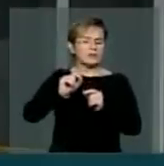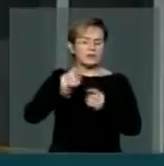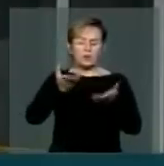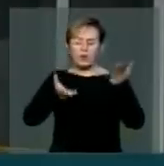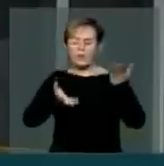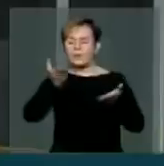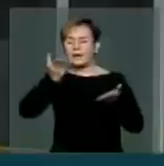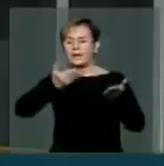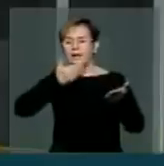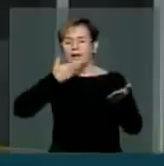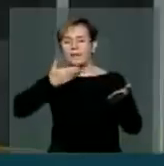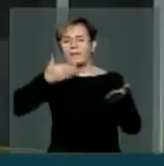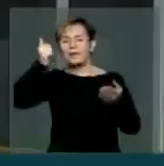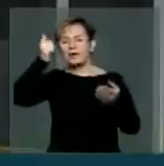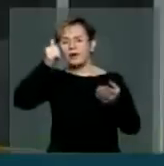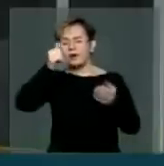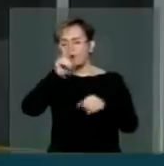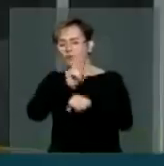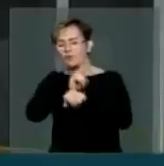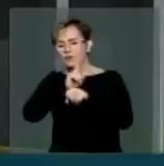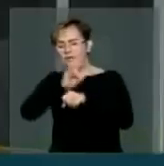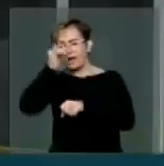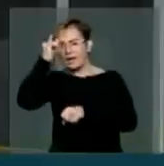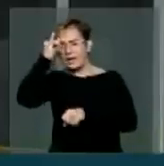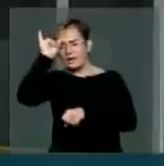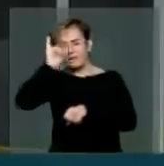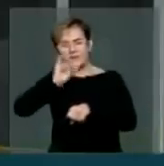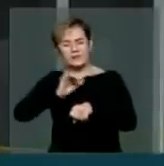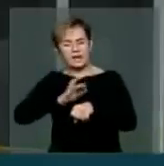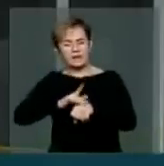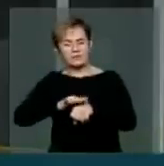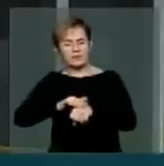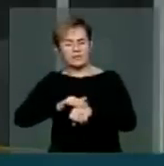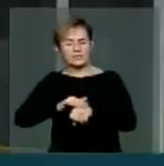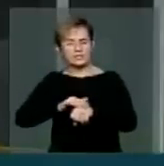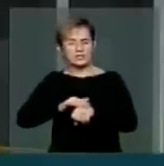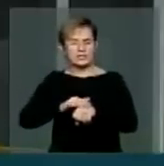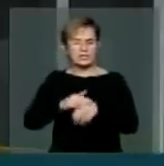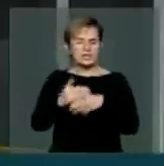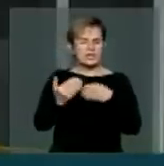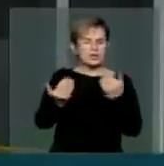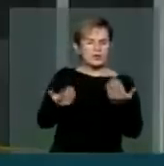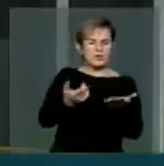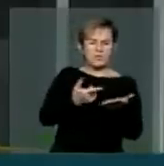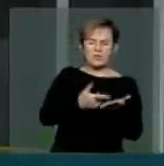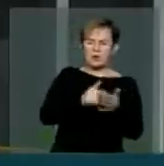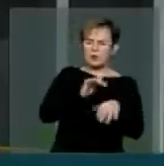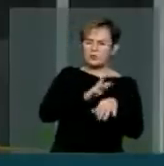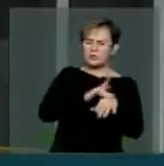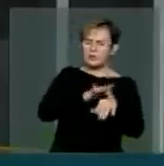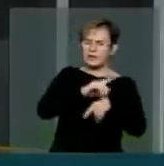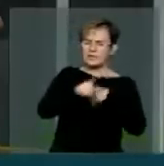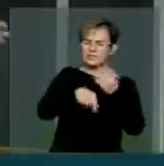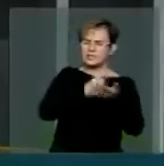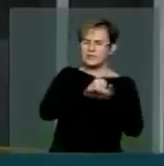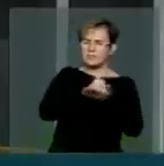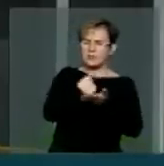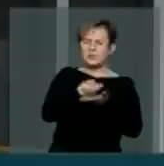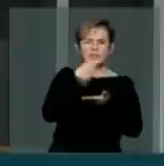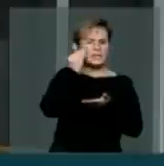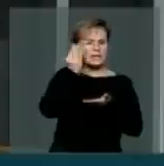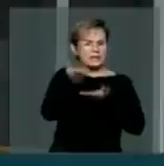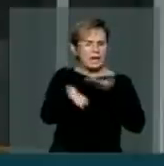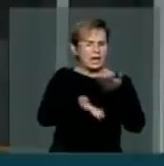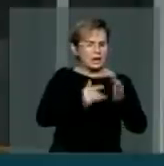É melhor evitar doenças do que curar o doente, é mais barato prevenir do que curar o